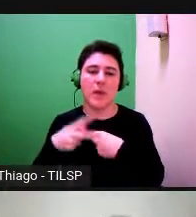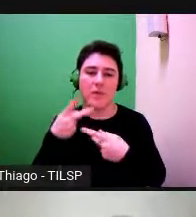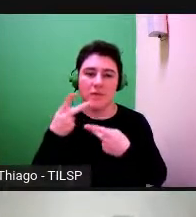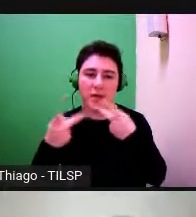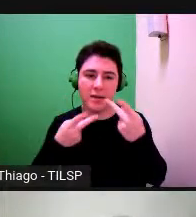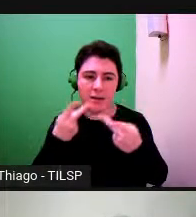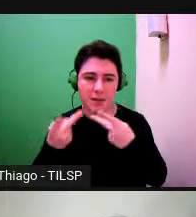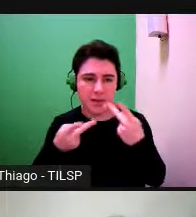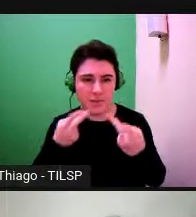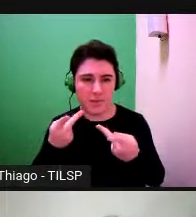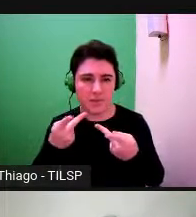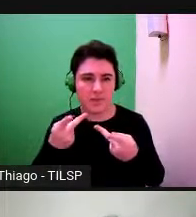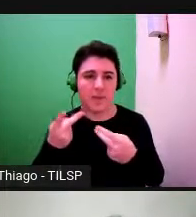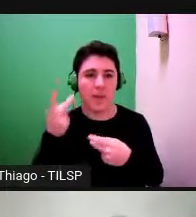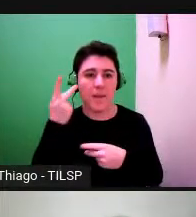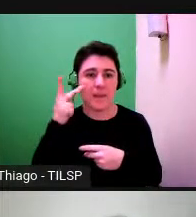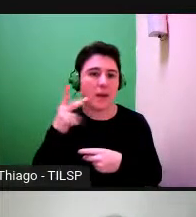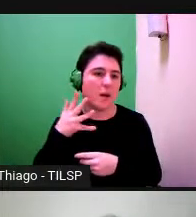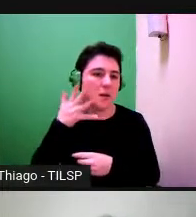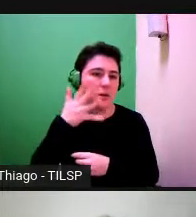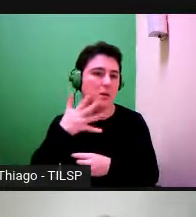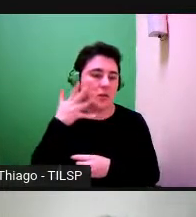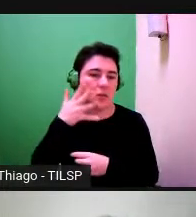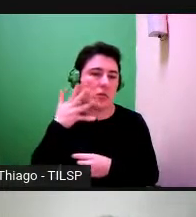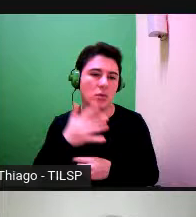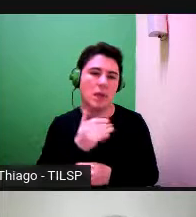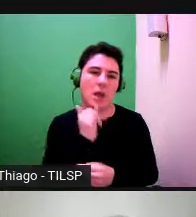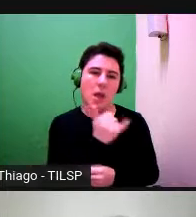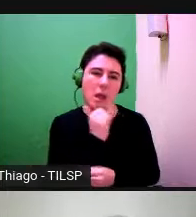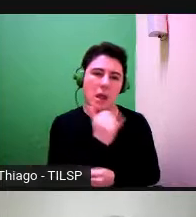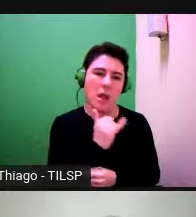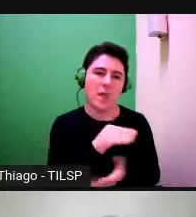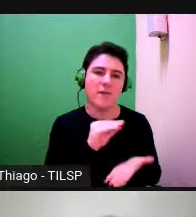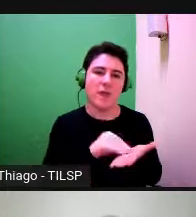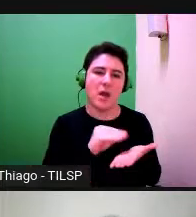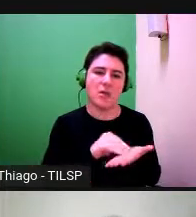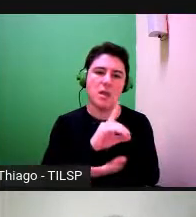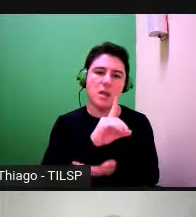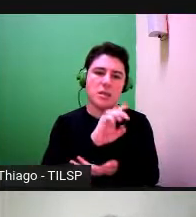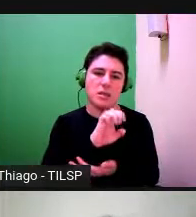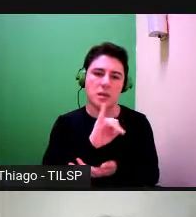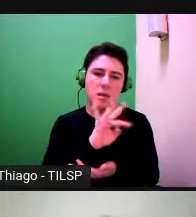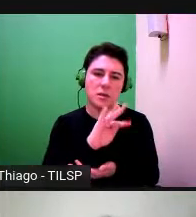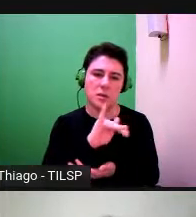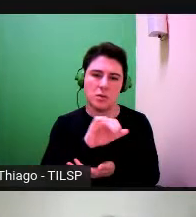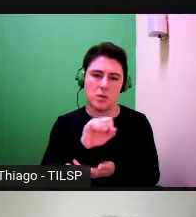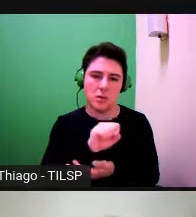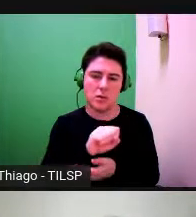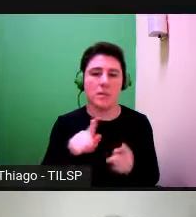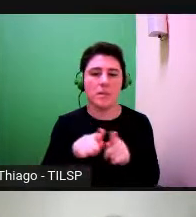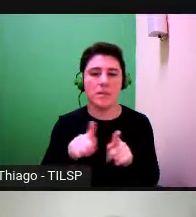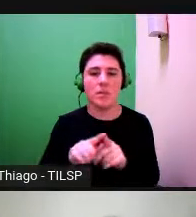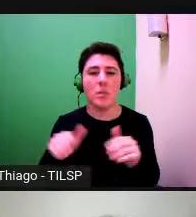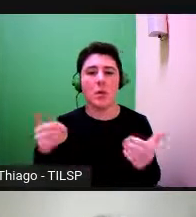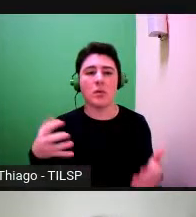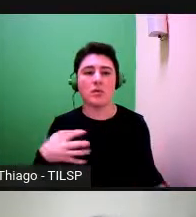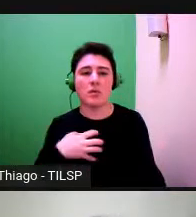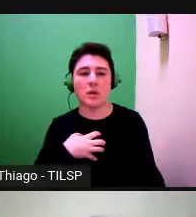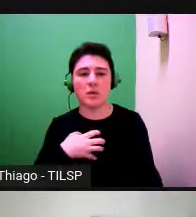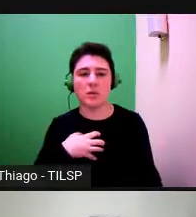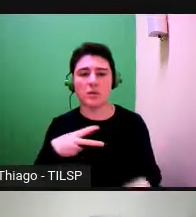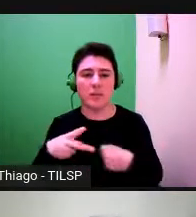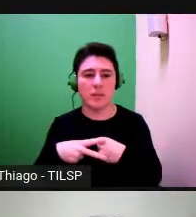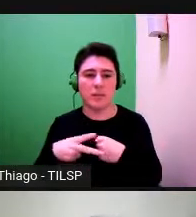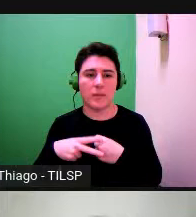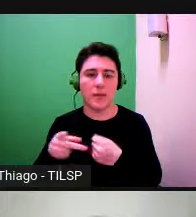para o discurso teórico é a narração ausência de daíticos as formas verbais no